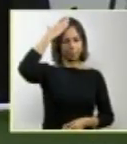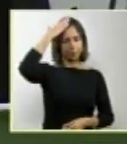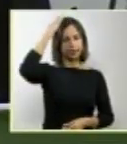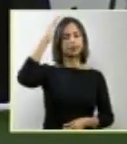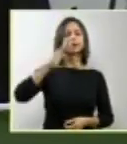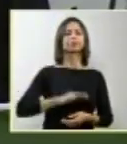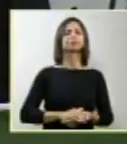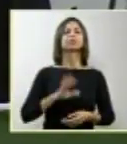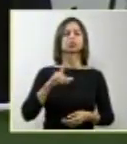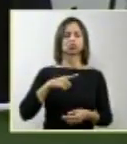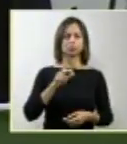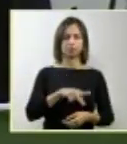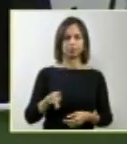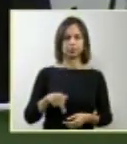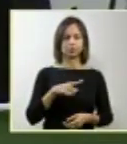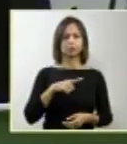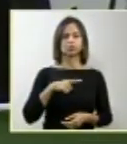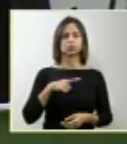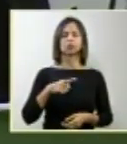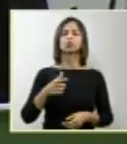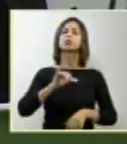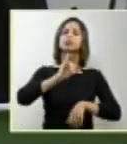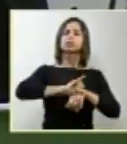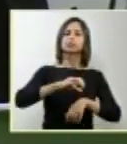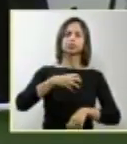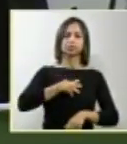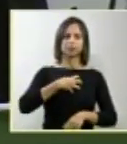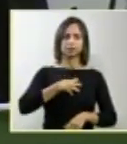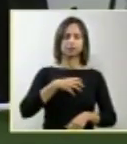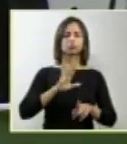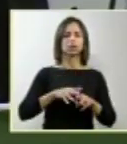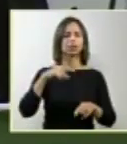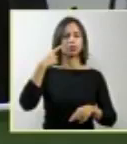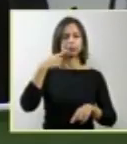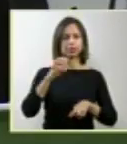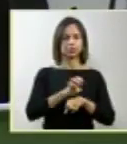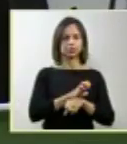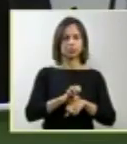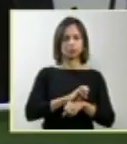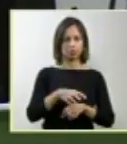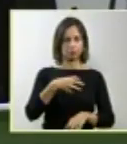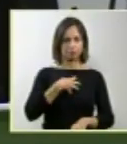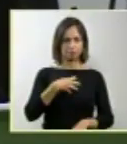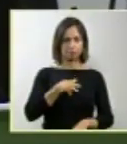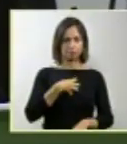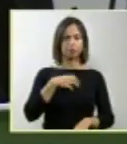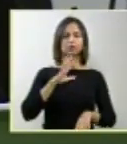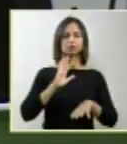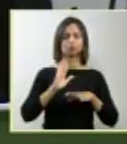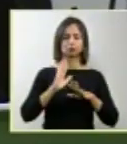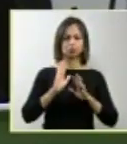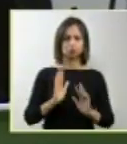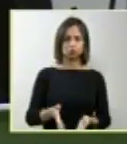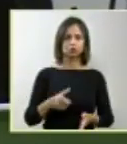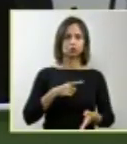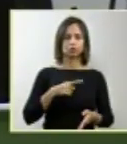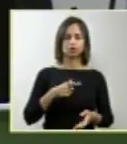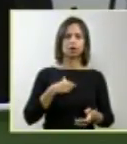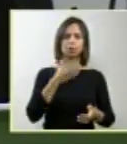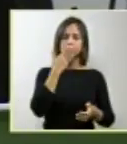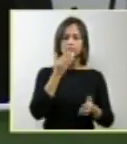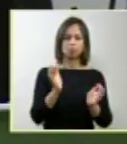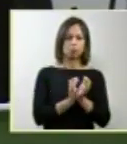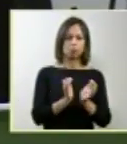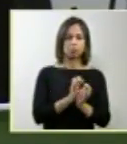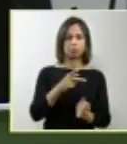Salvador, deputado estadual pela Bahia, e credenciado pelo Partido